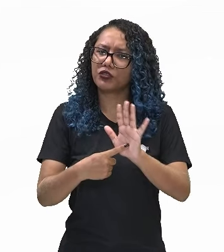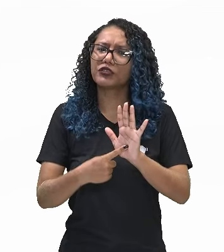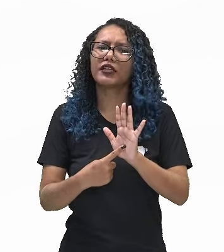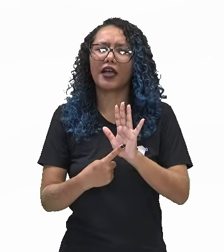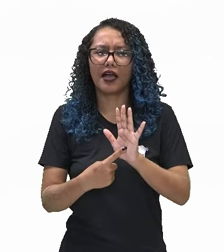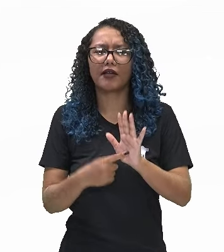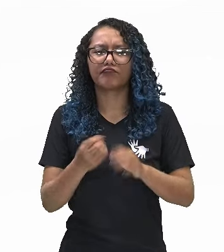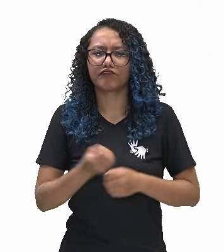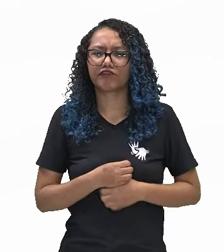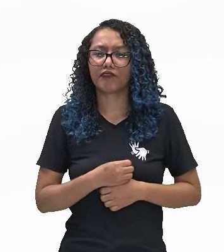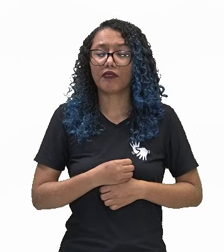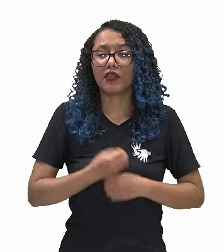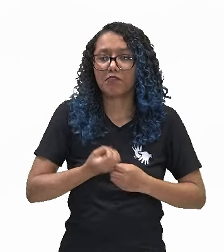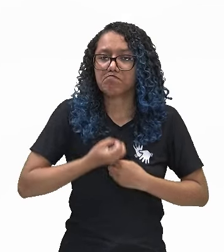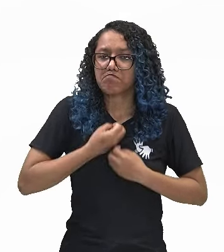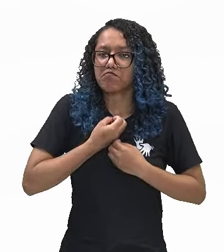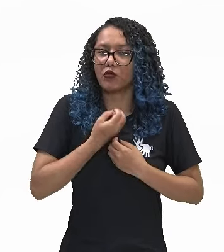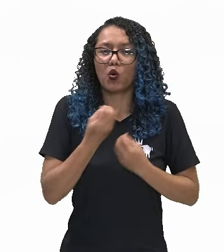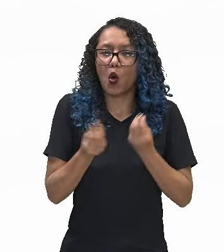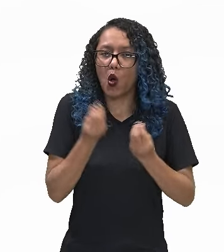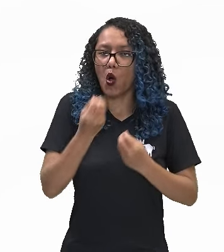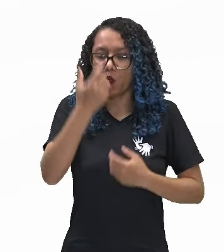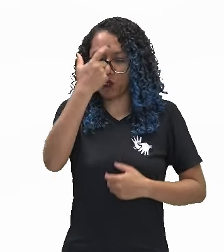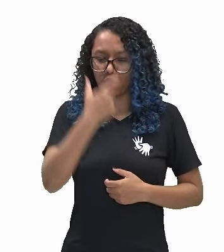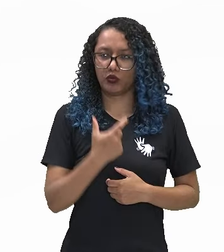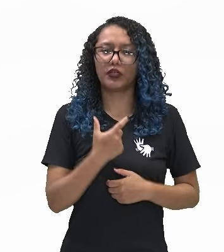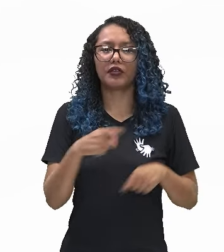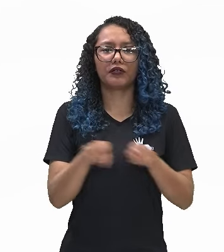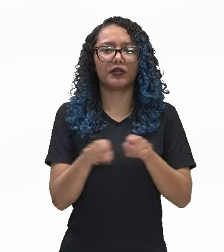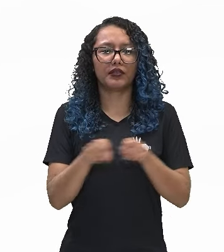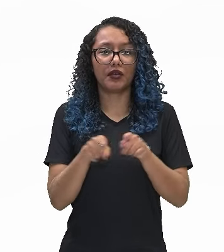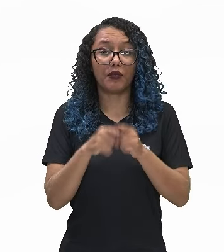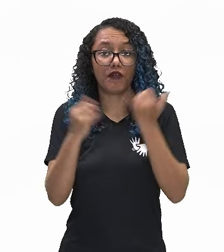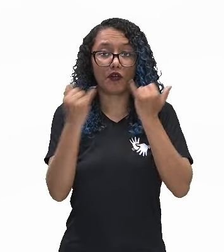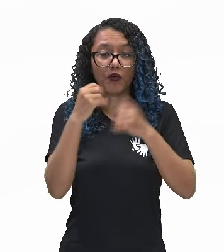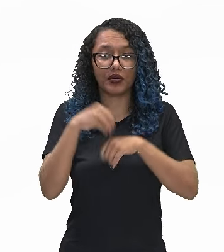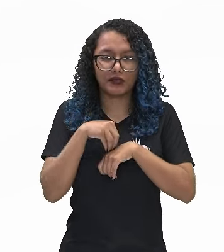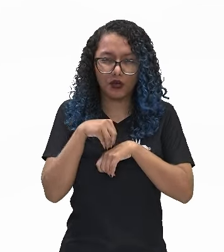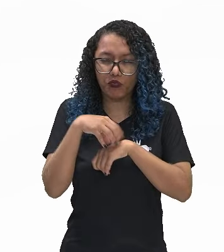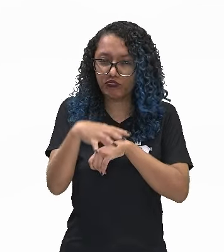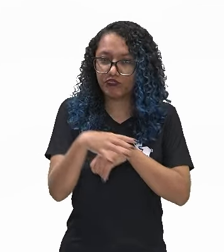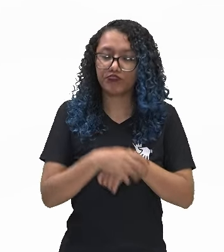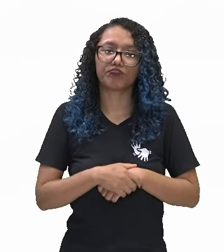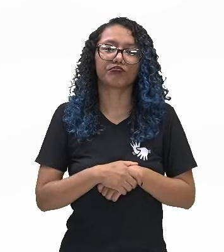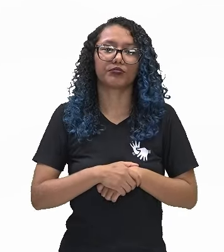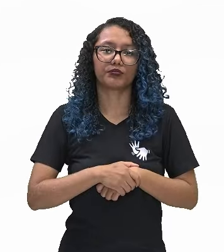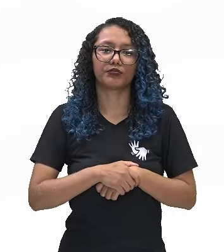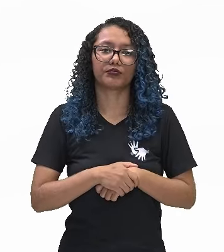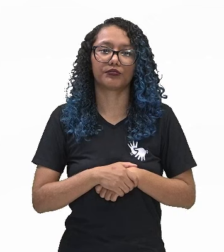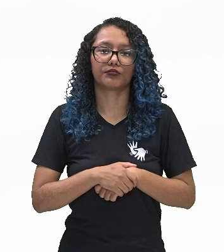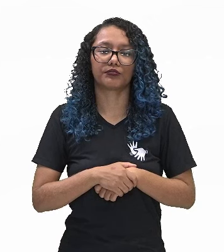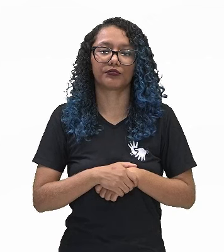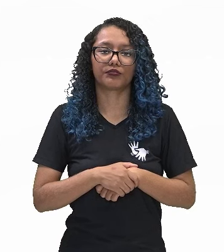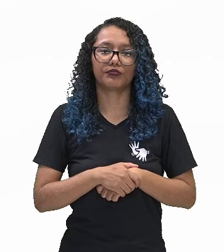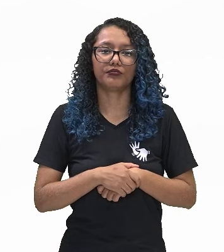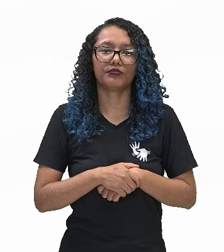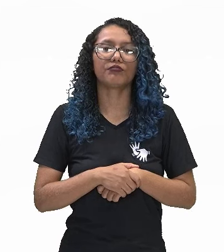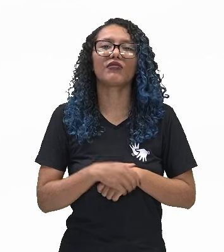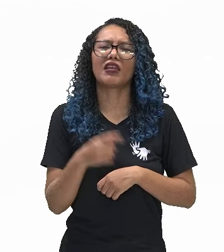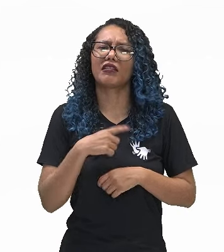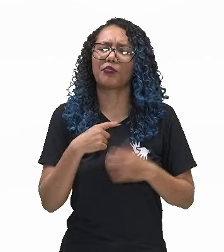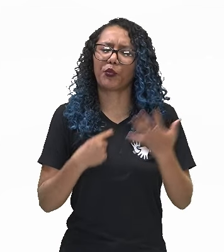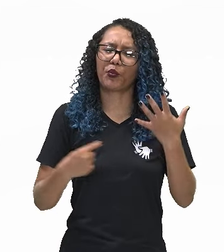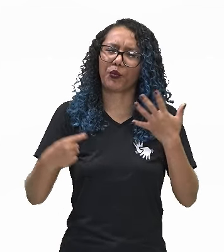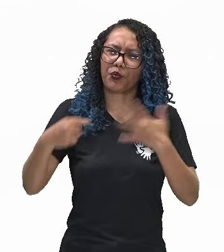informações. Então, quando os homens se comunicam, eles lançam mão de um vasto repertório. Usam todo o seu